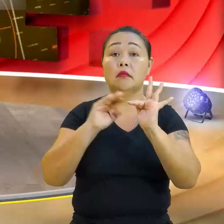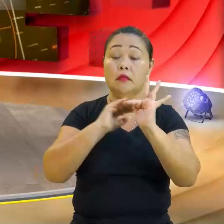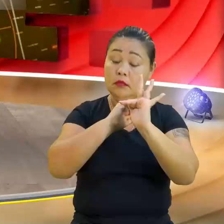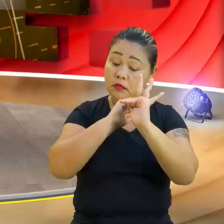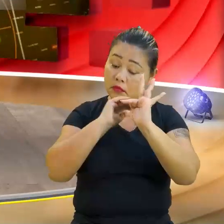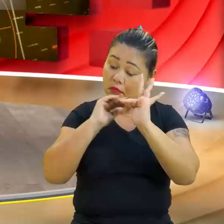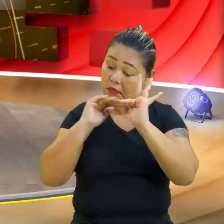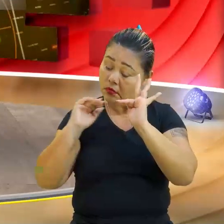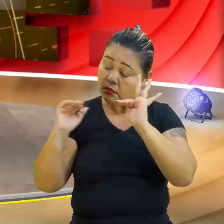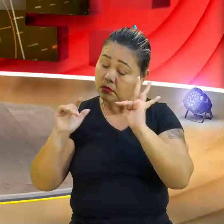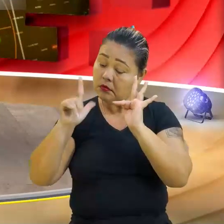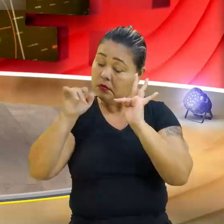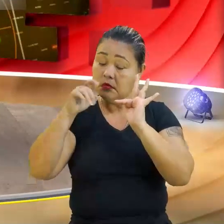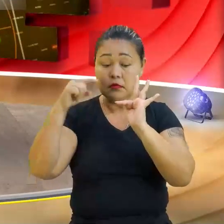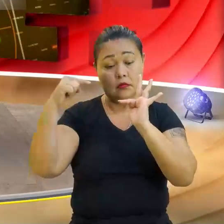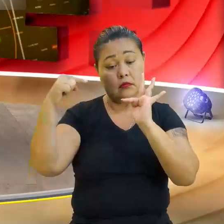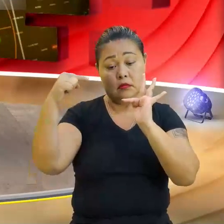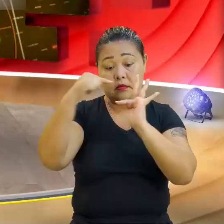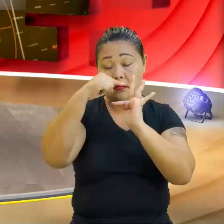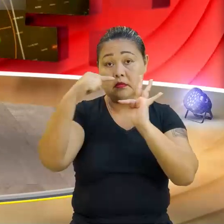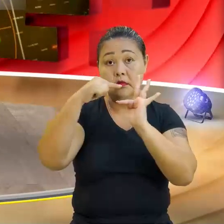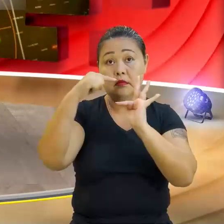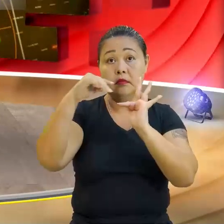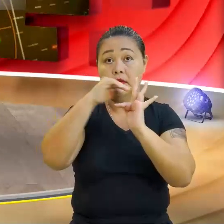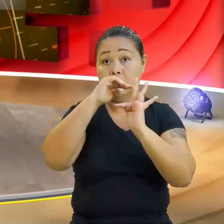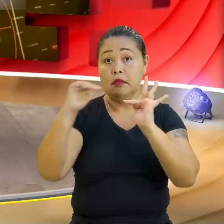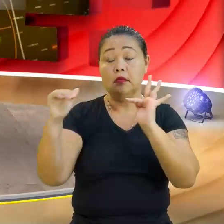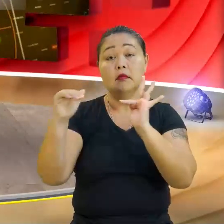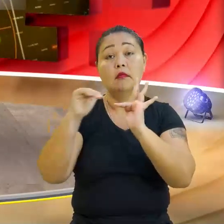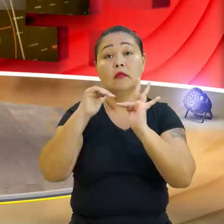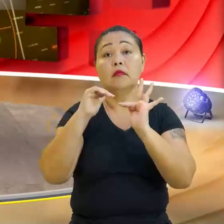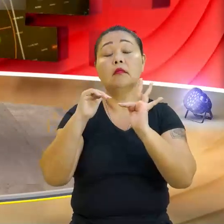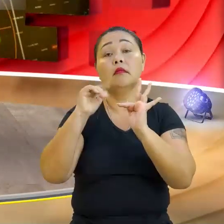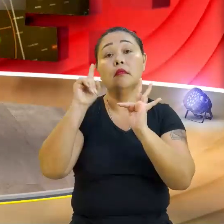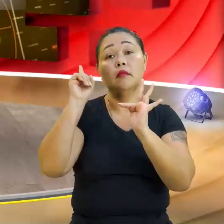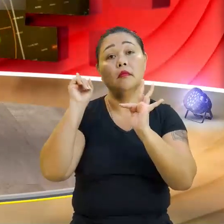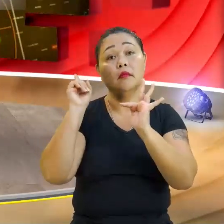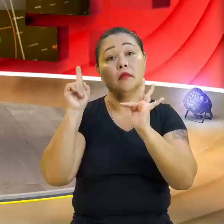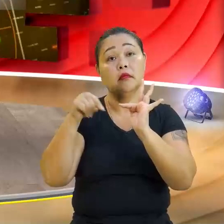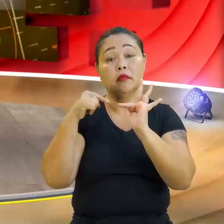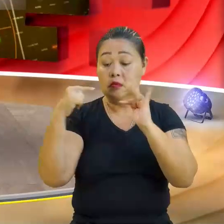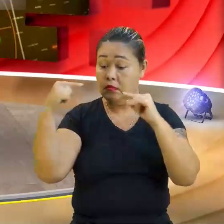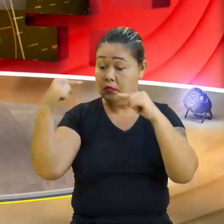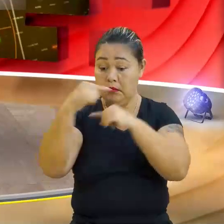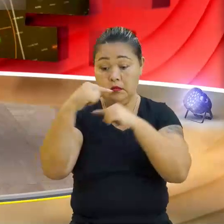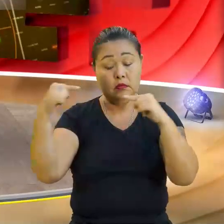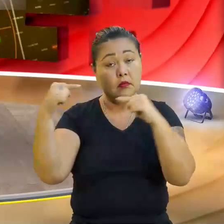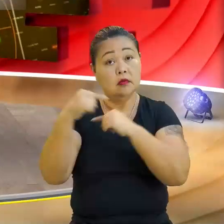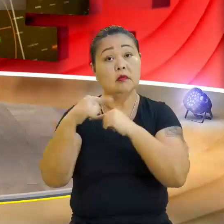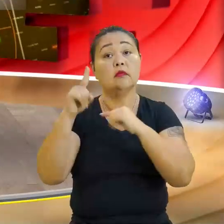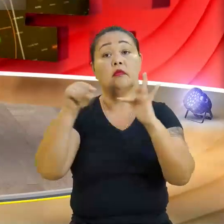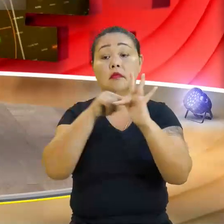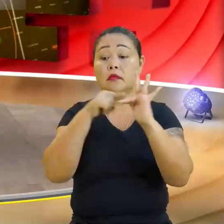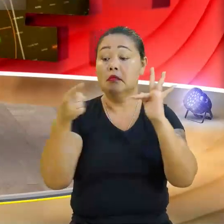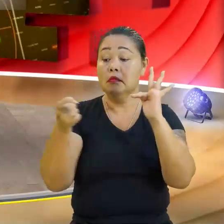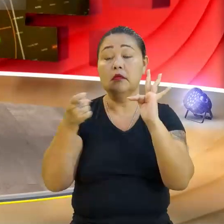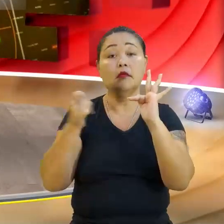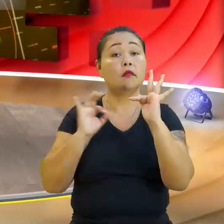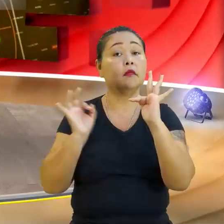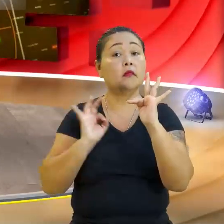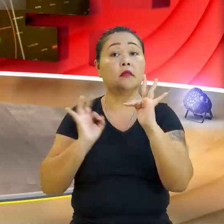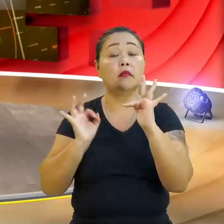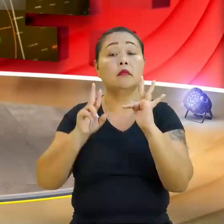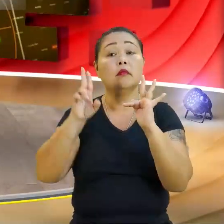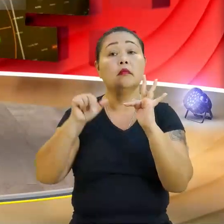linha paralela, já sabe, paralelismo, retas paralelas. Aquelas que não se cruzam, Isso, é o eixo X. Não vai tocar no eixo X